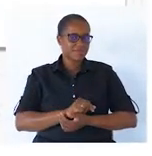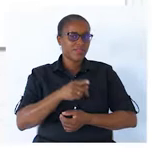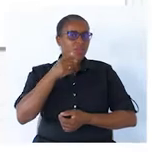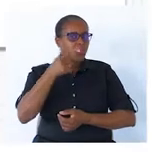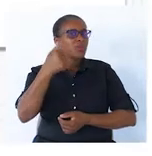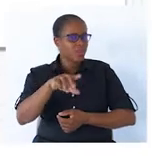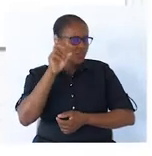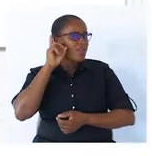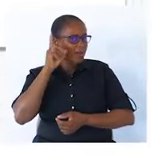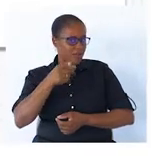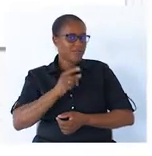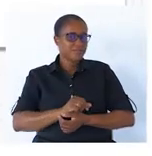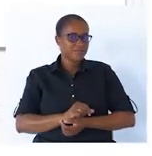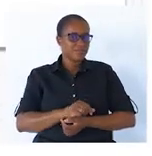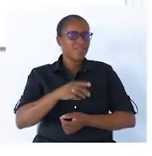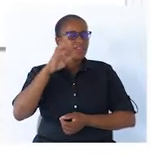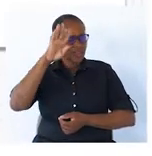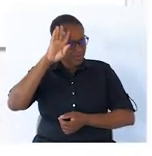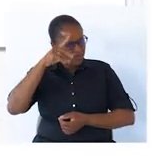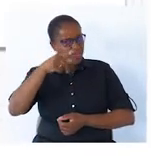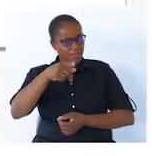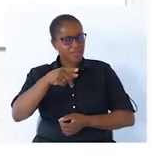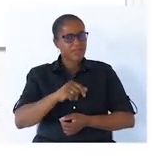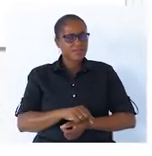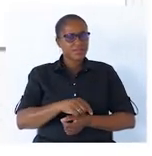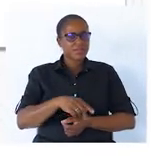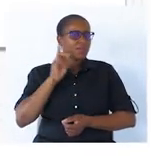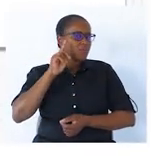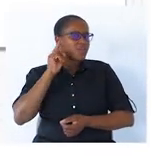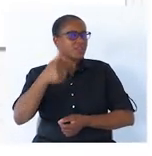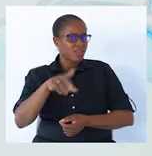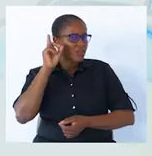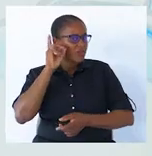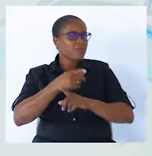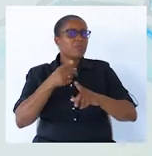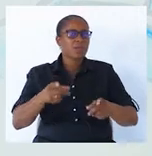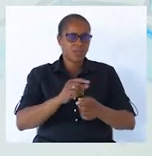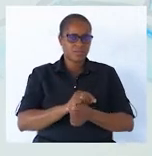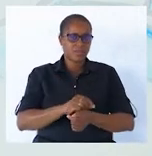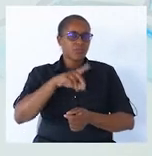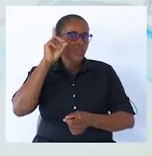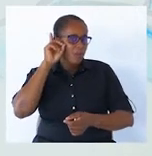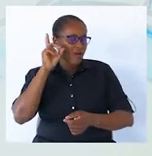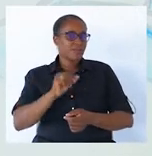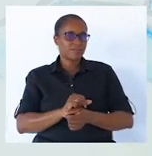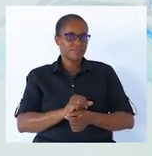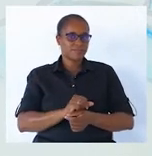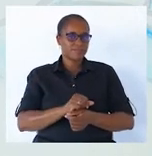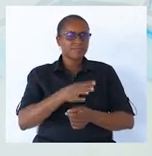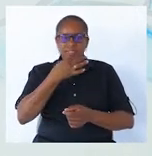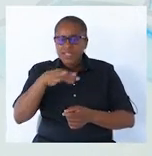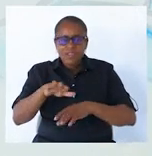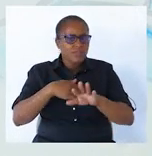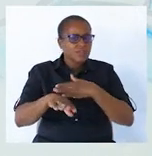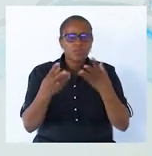Tu tens um telemóvel? Achas importante ter um telemóvel? Por quê? O telemóvel permite